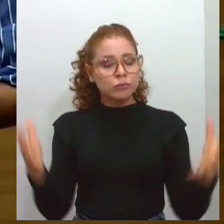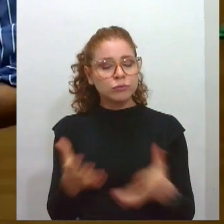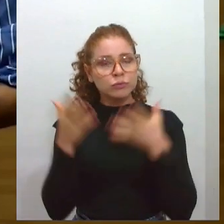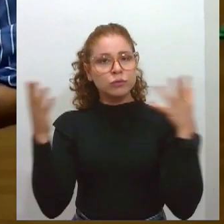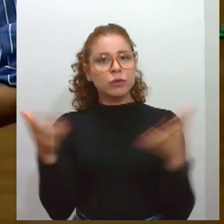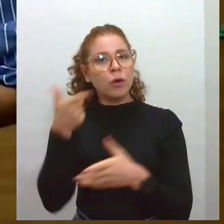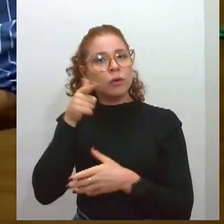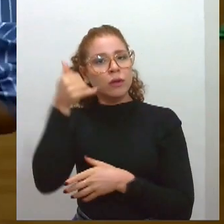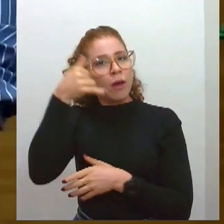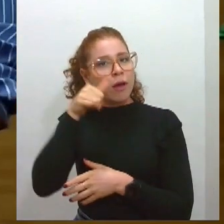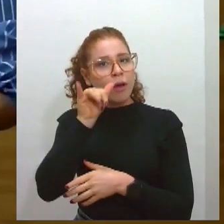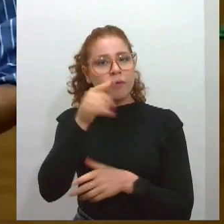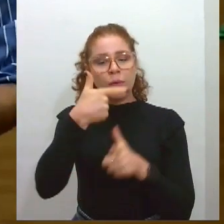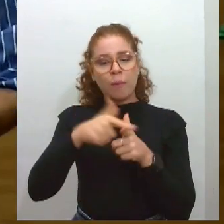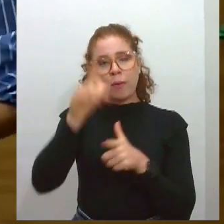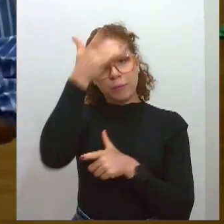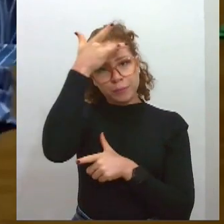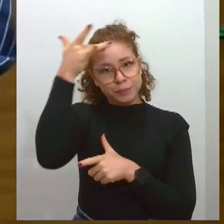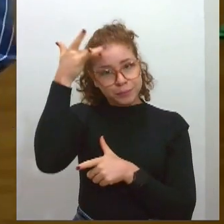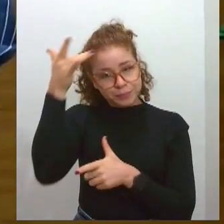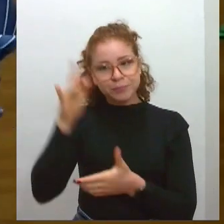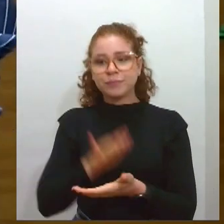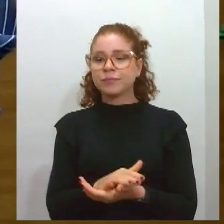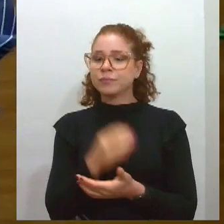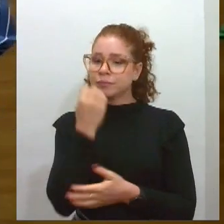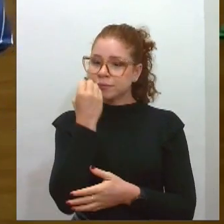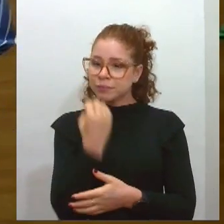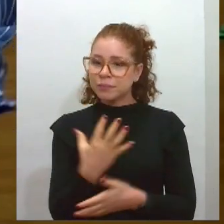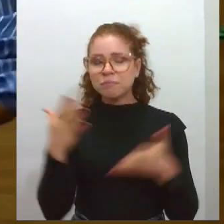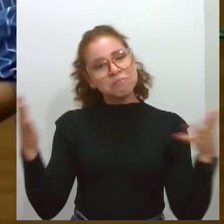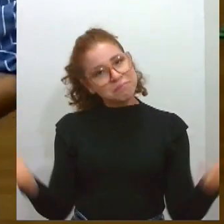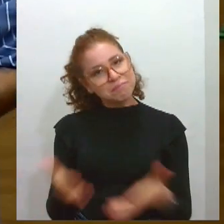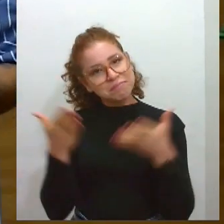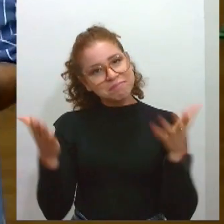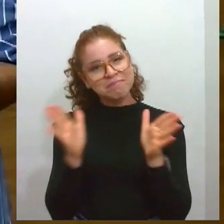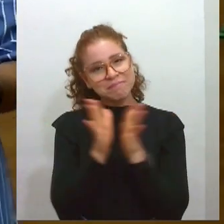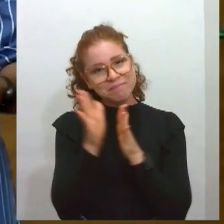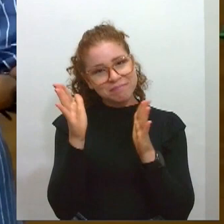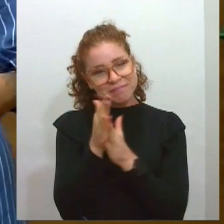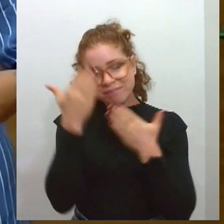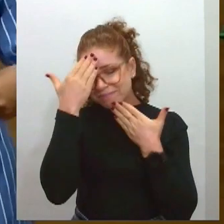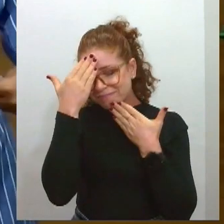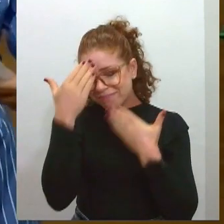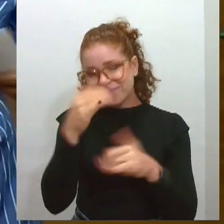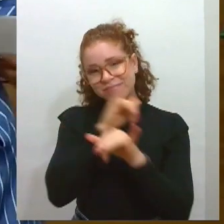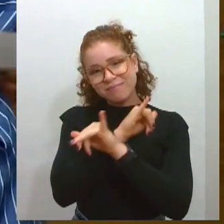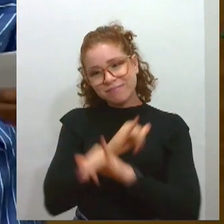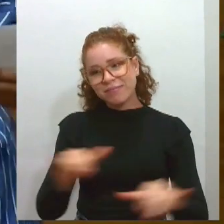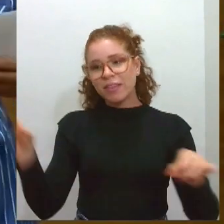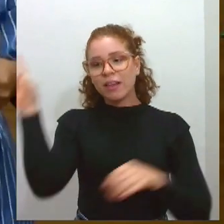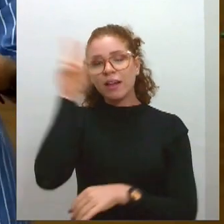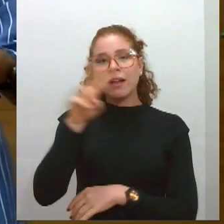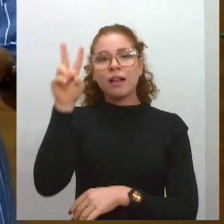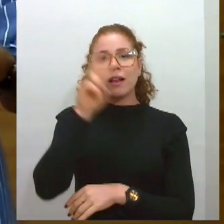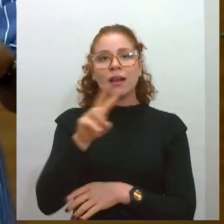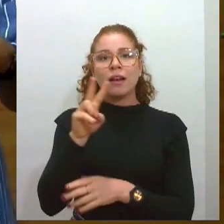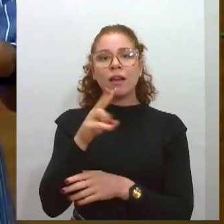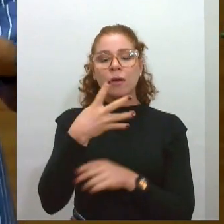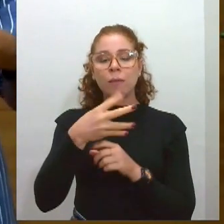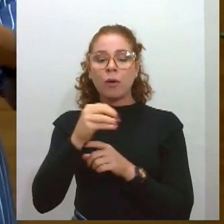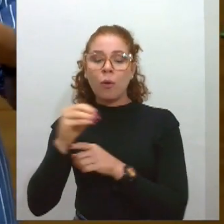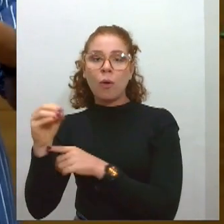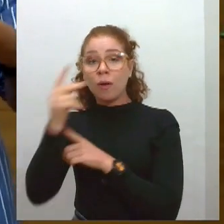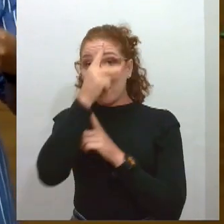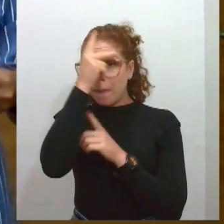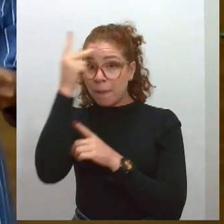saúde mental. Muito bacana essa iniciativa. Parabéns. Muito obrigada pelas informações. Lembrando que são 400 pessoas, sendo 300